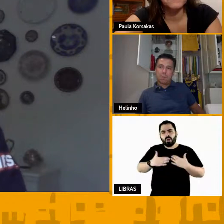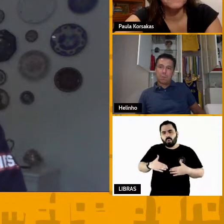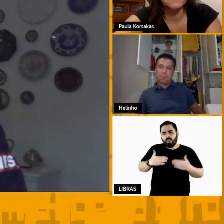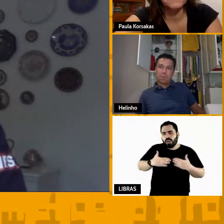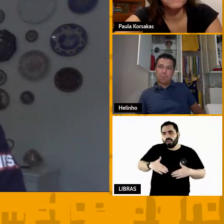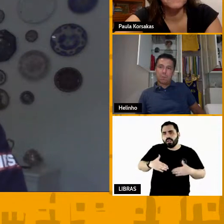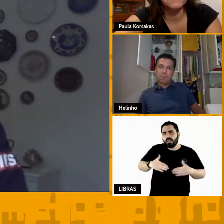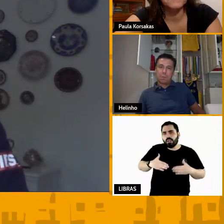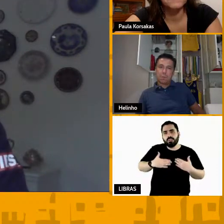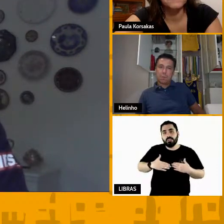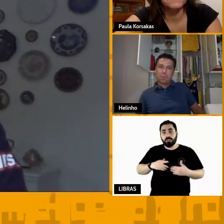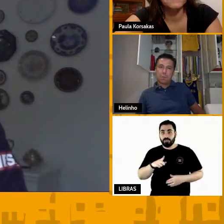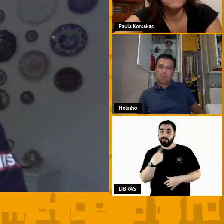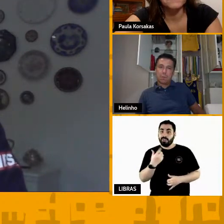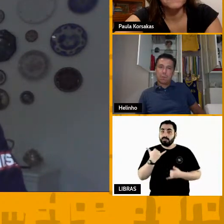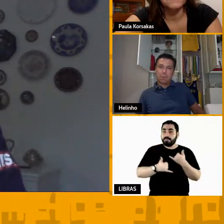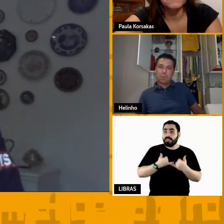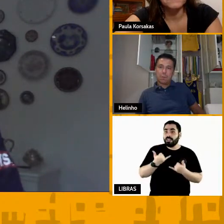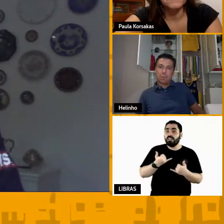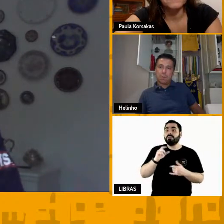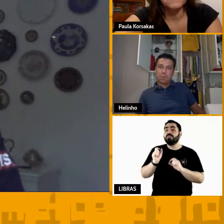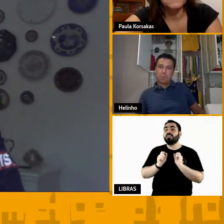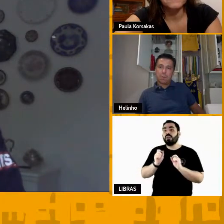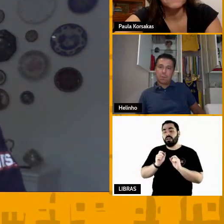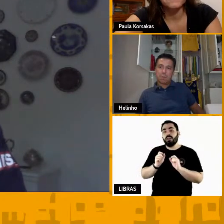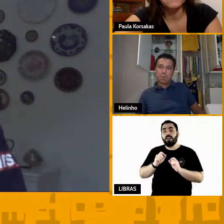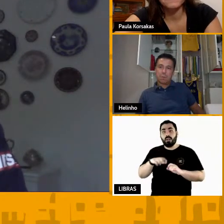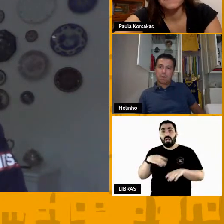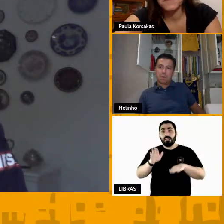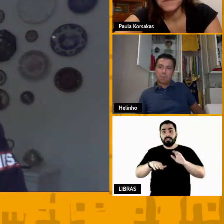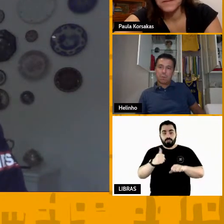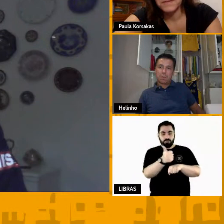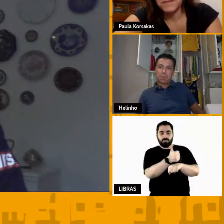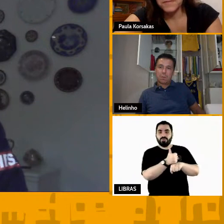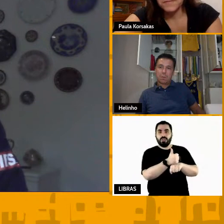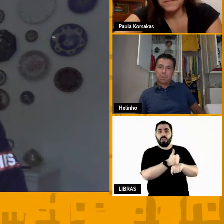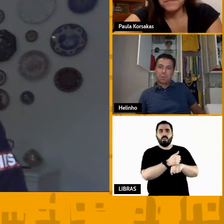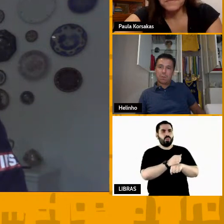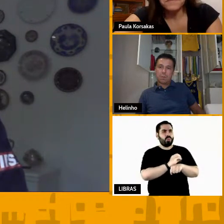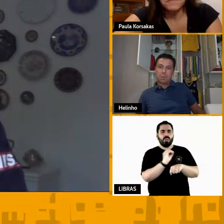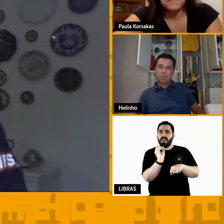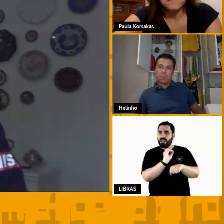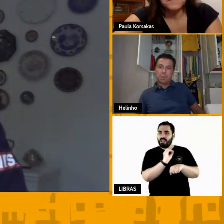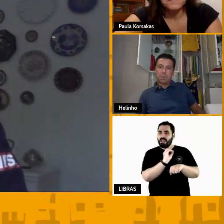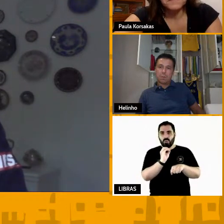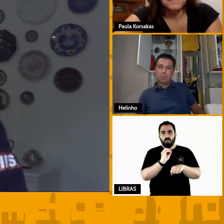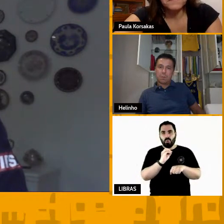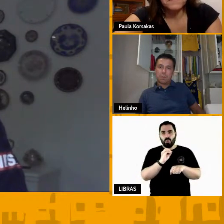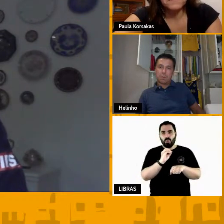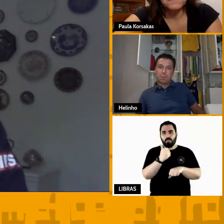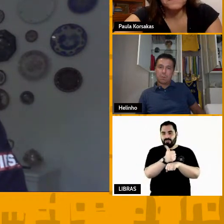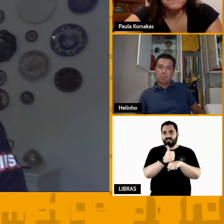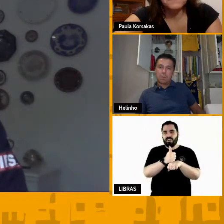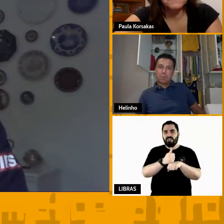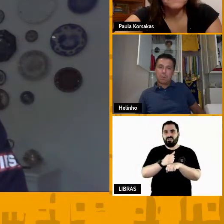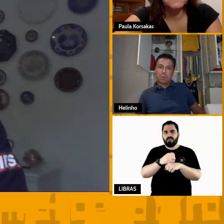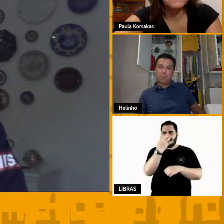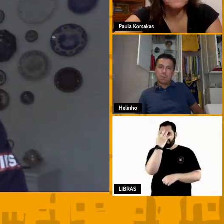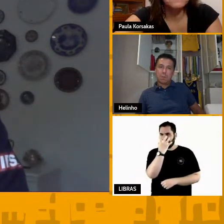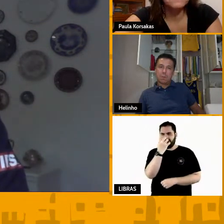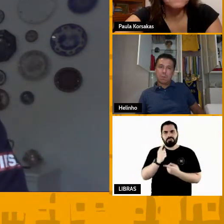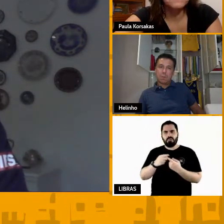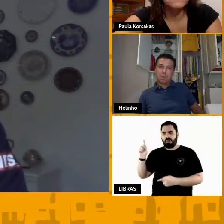costuma brincar às vezes entre nós também que os atletas nenhum atleta fica bravo para entrar ninguém se ninguém se